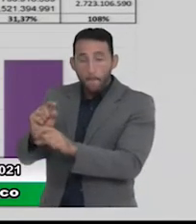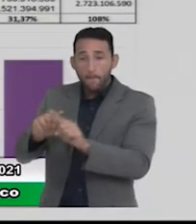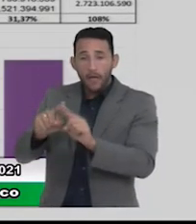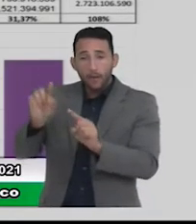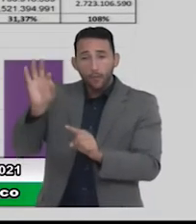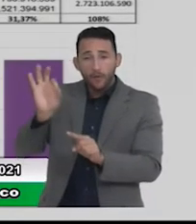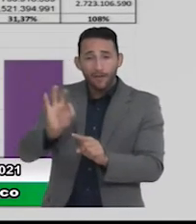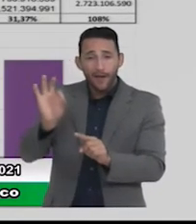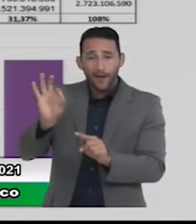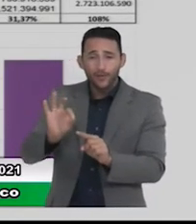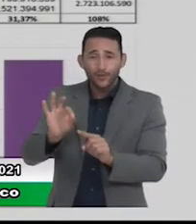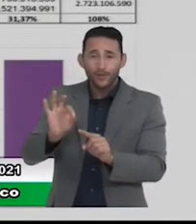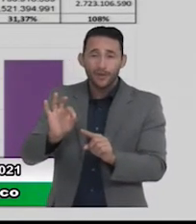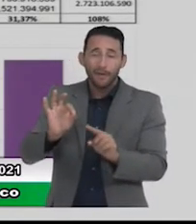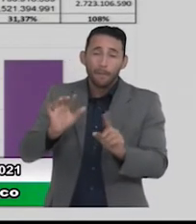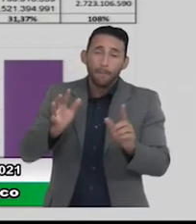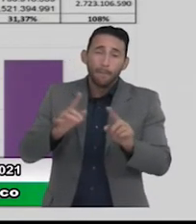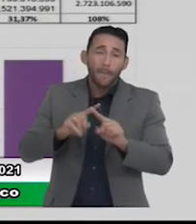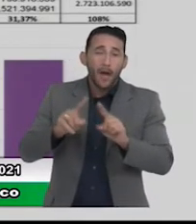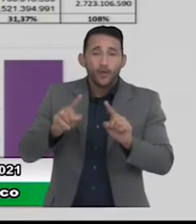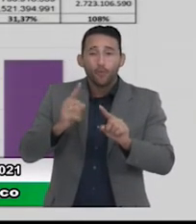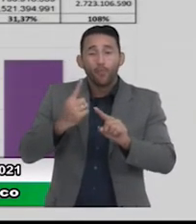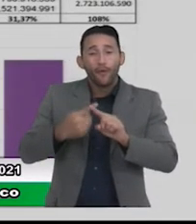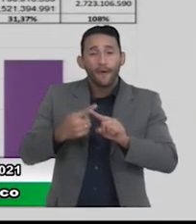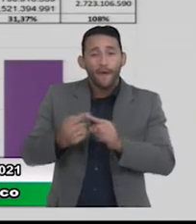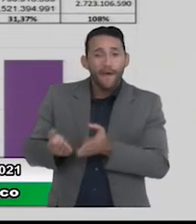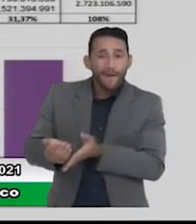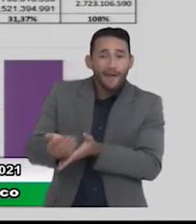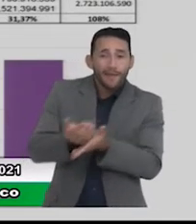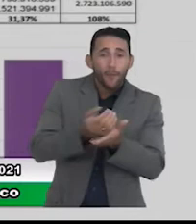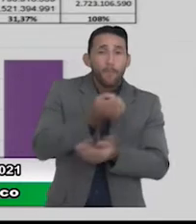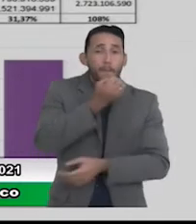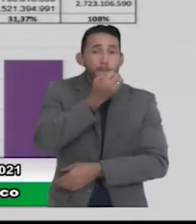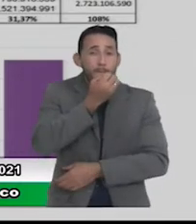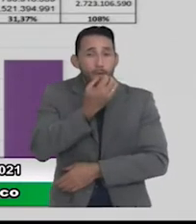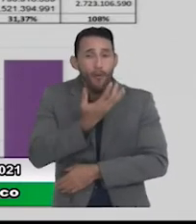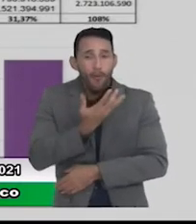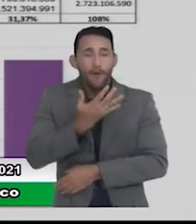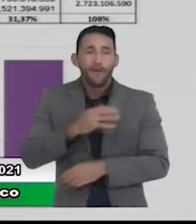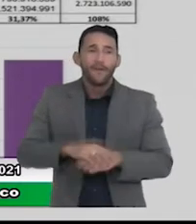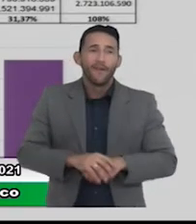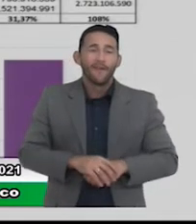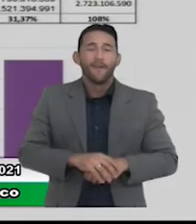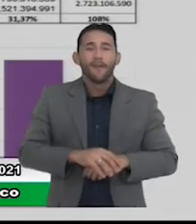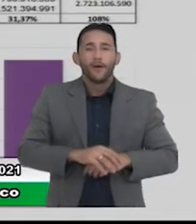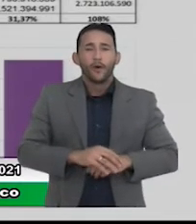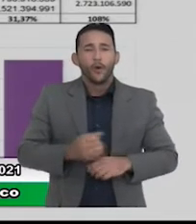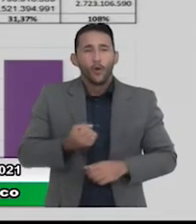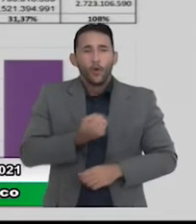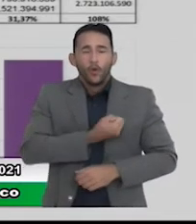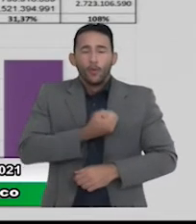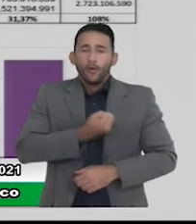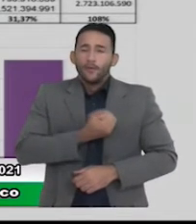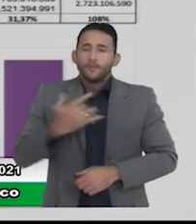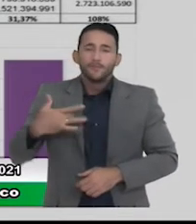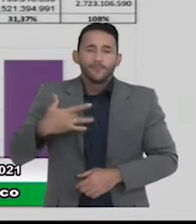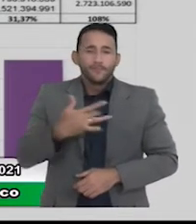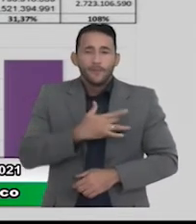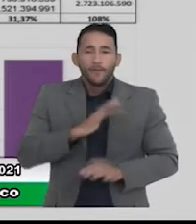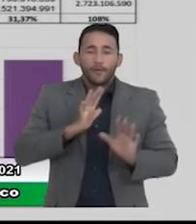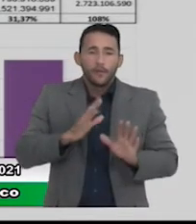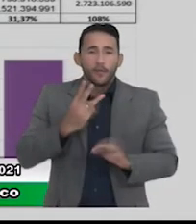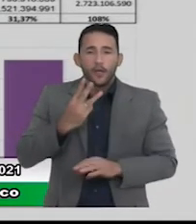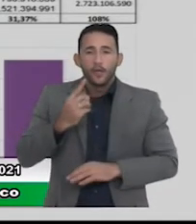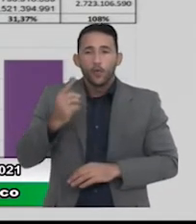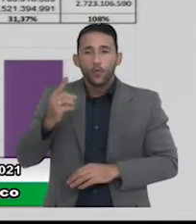porque a nossa arrecadação é boa e ela é o denominador então hoje é um número muito saudável em torno de 31,37%